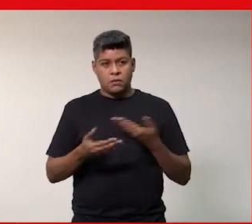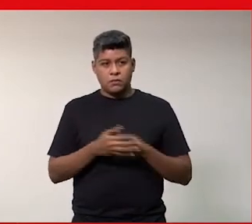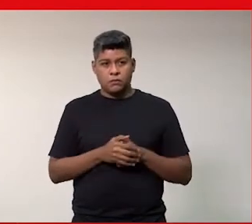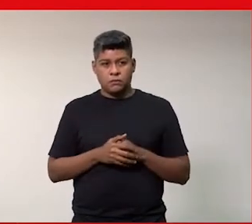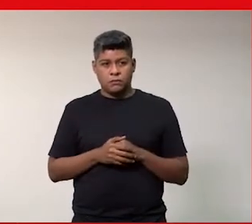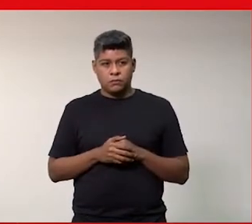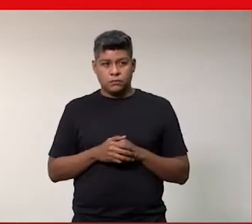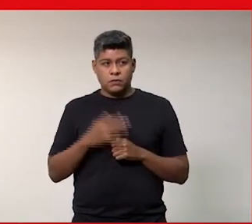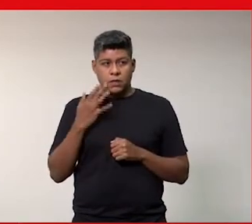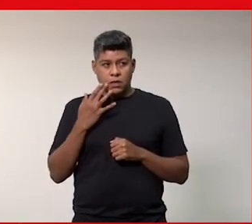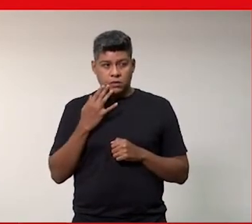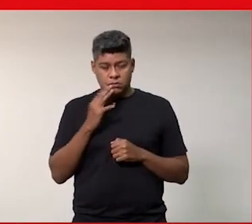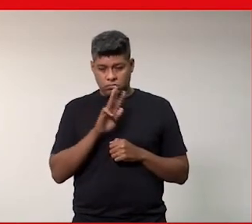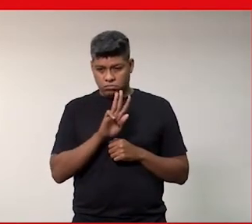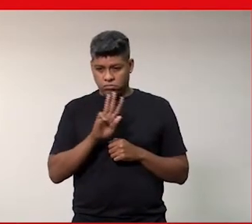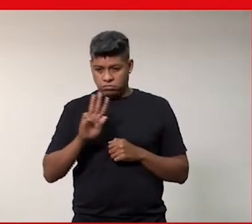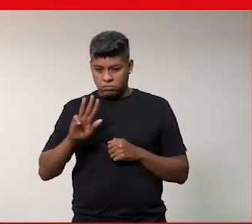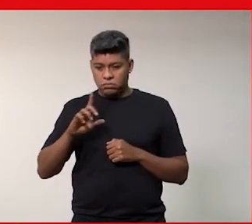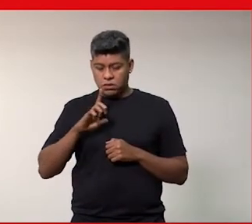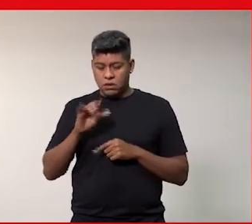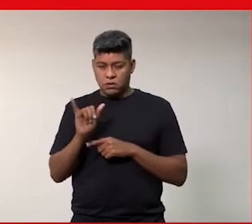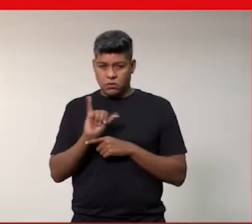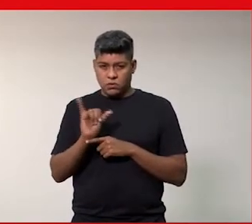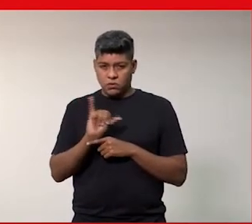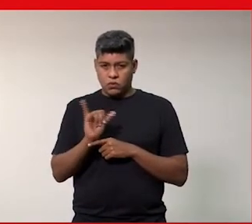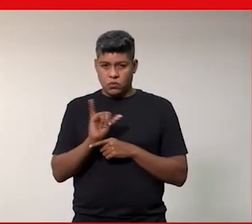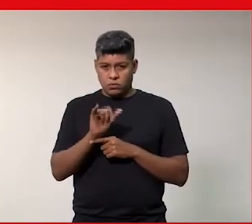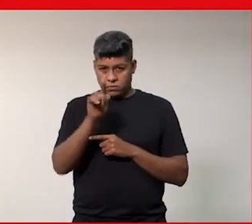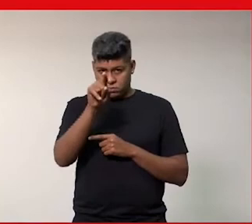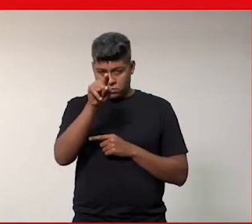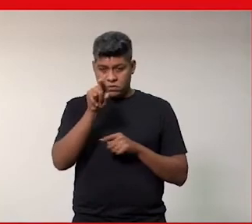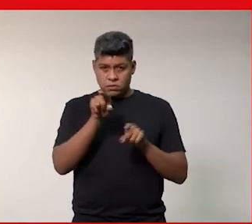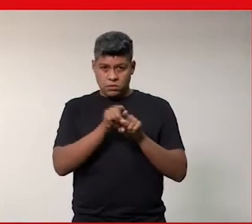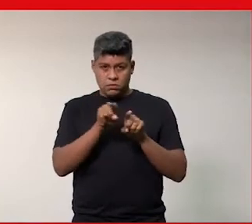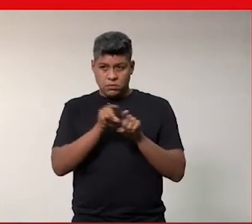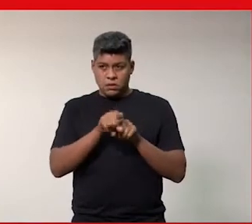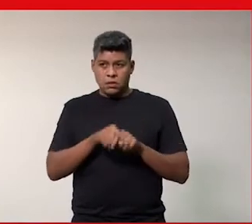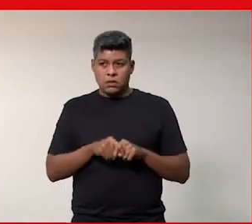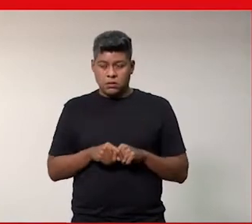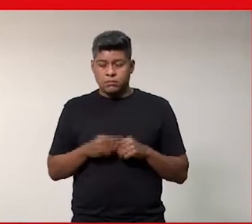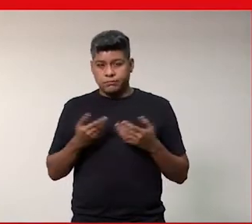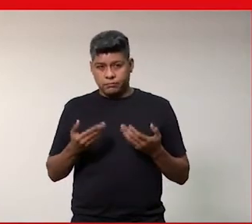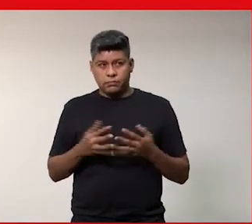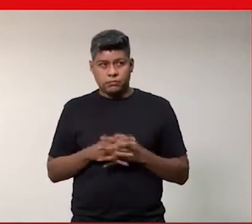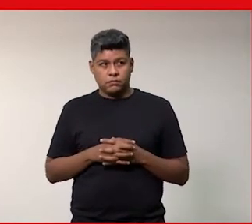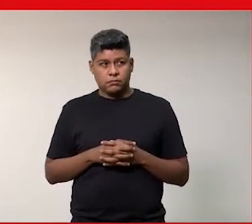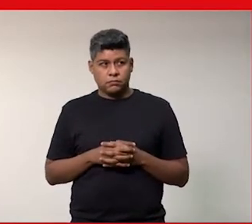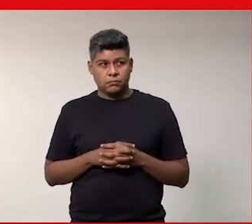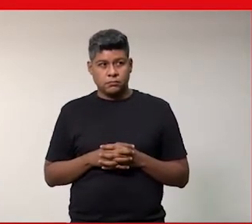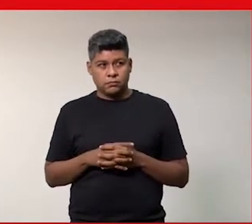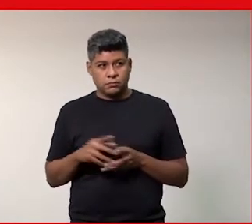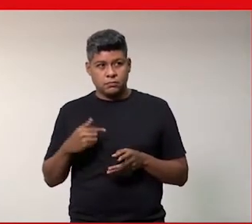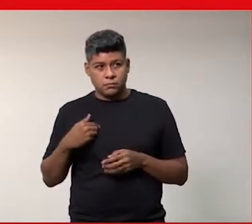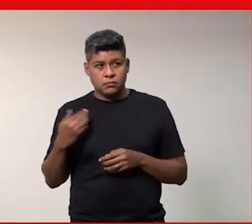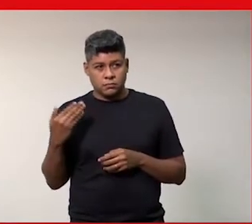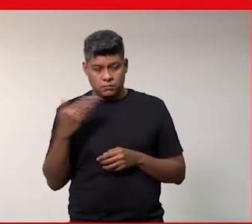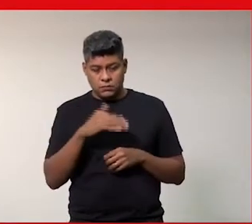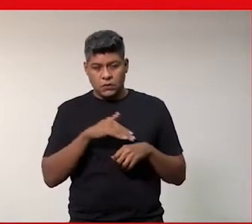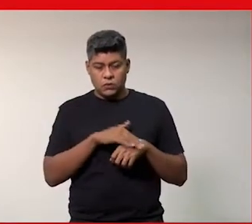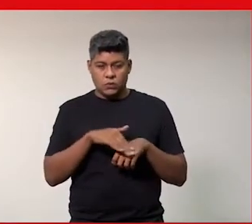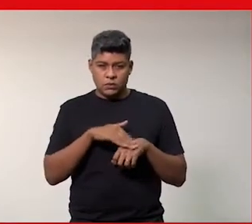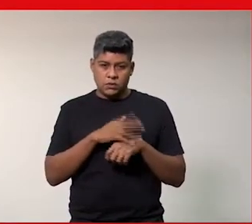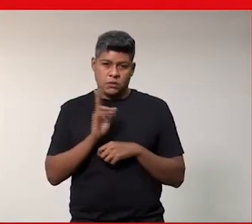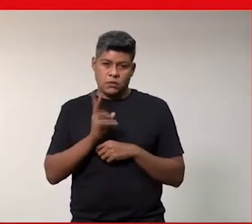eu acho que o link deve estar lá no youtube pra vocês também então estamos indo pra lá conversar